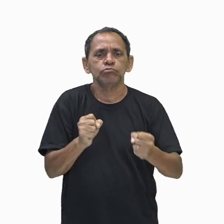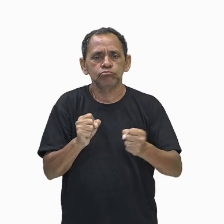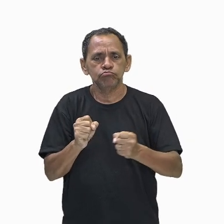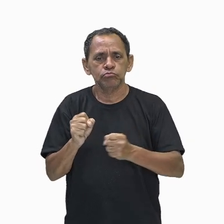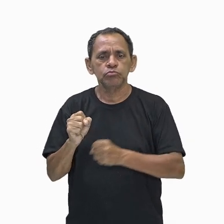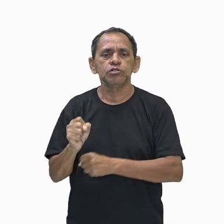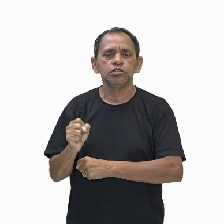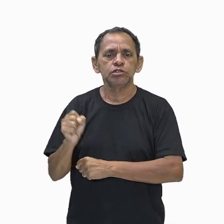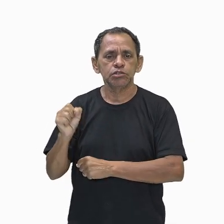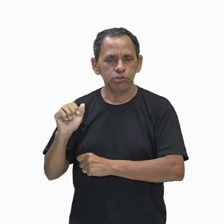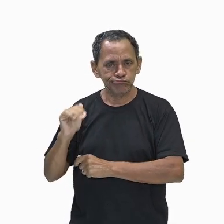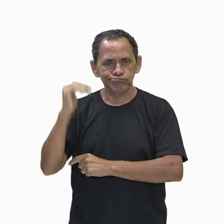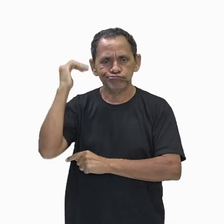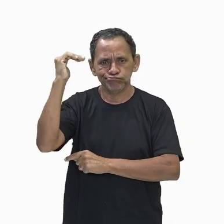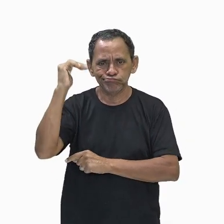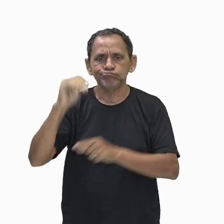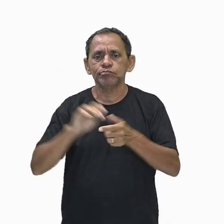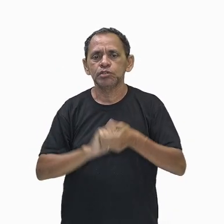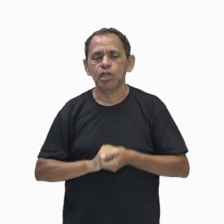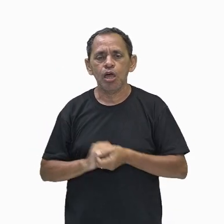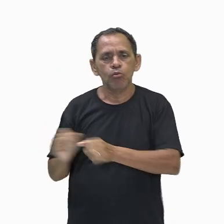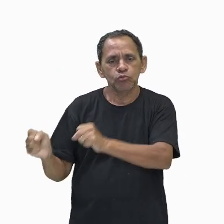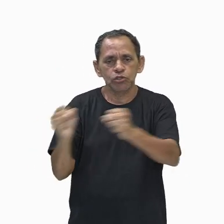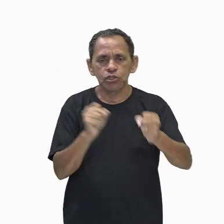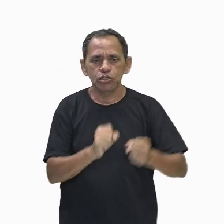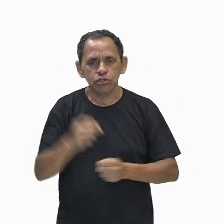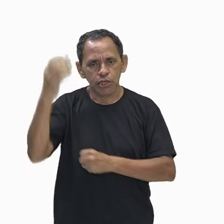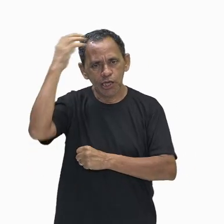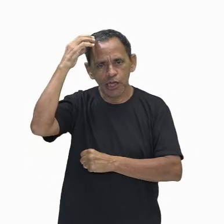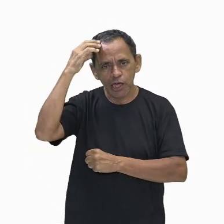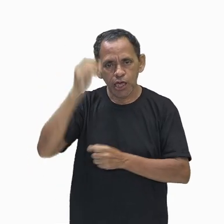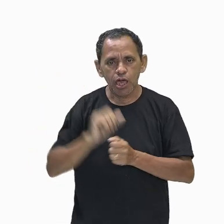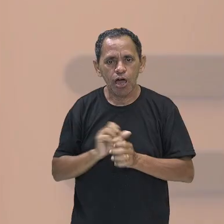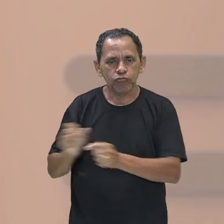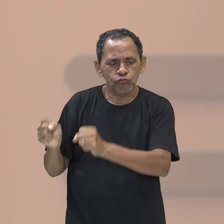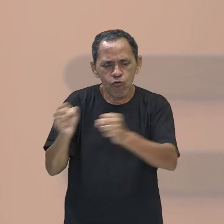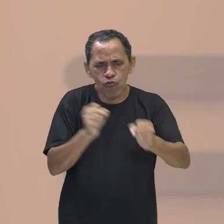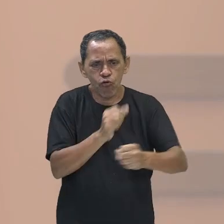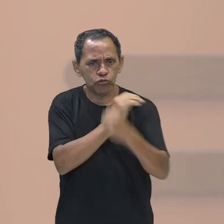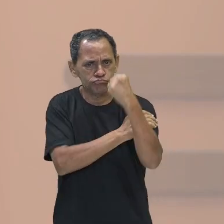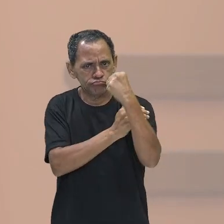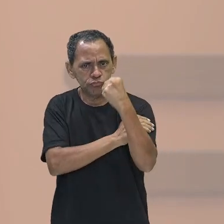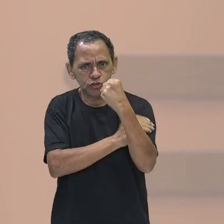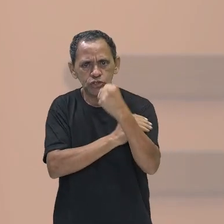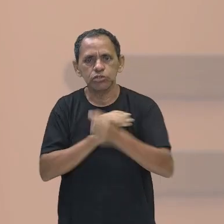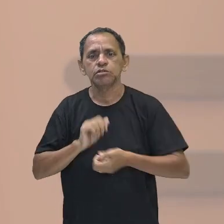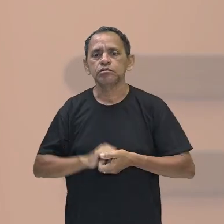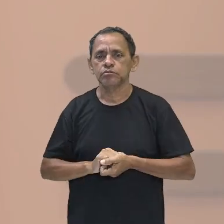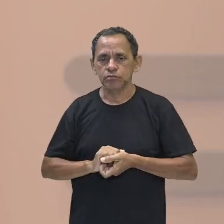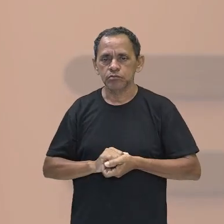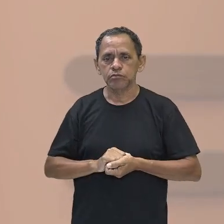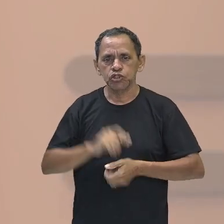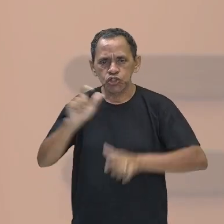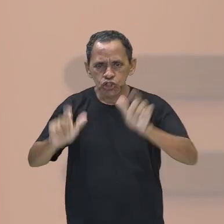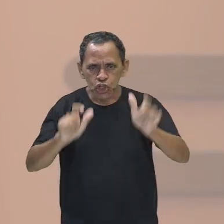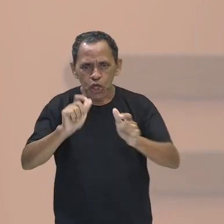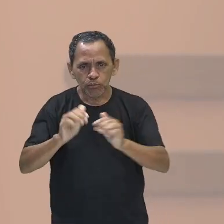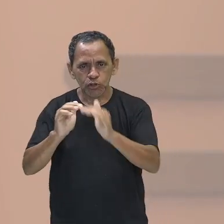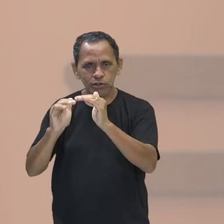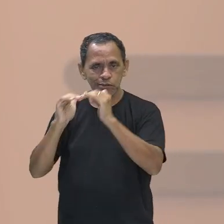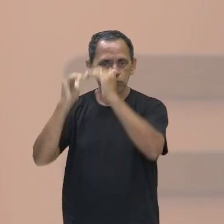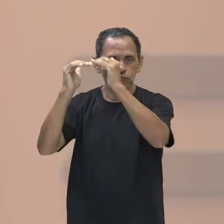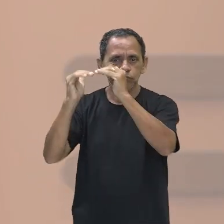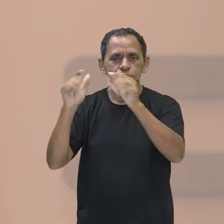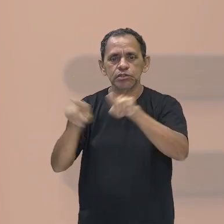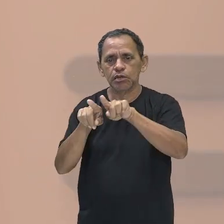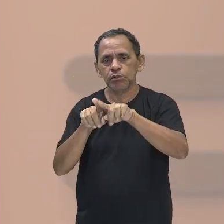Enfraquecimento do poder real devido ao fortalecimento, então, aí da nobreza. Lembra? É o início, então. E, claro, que de vez